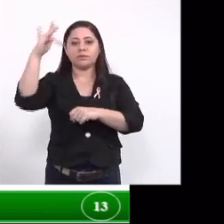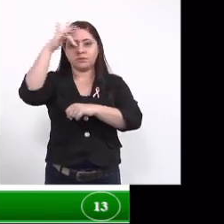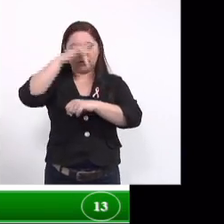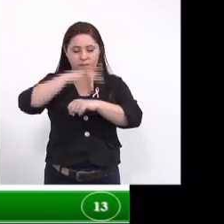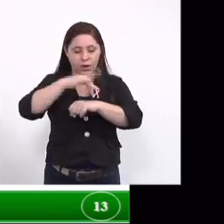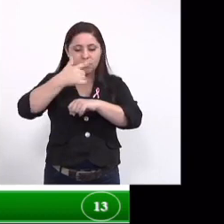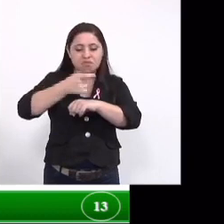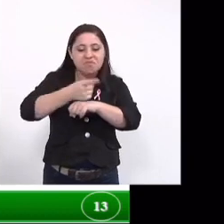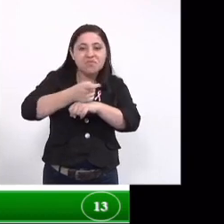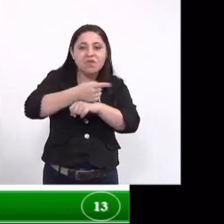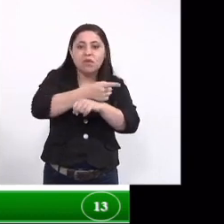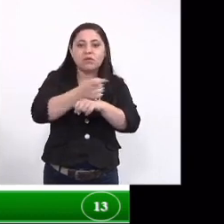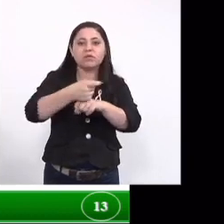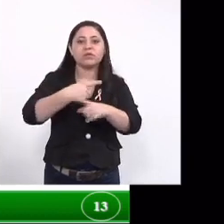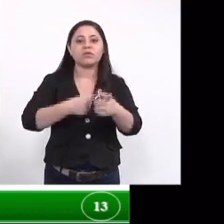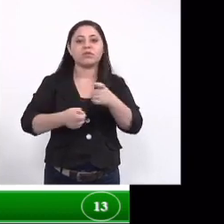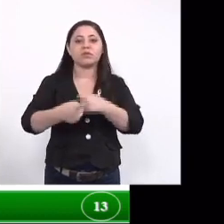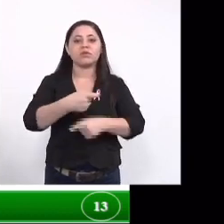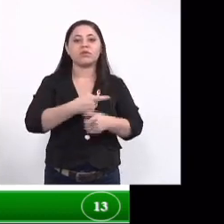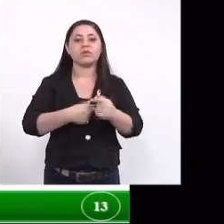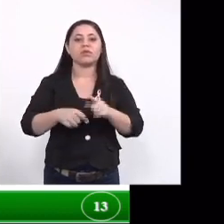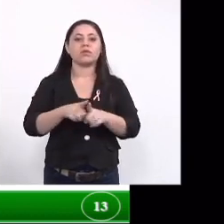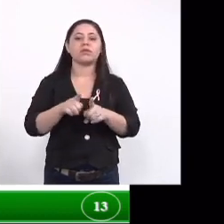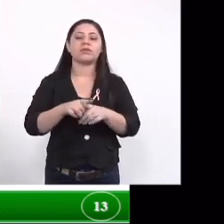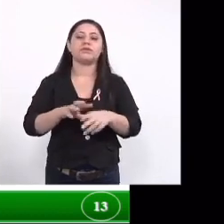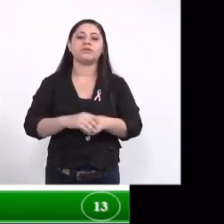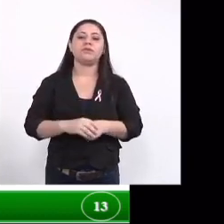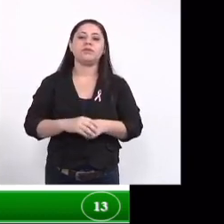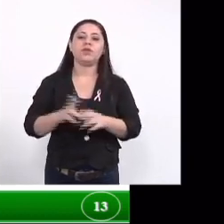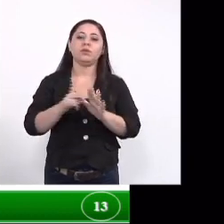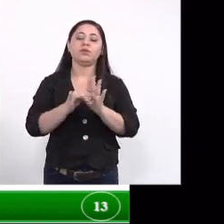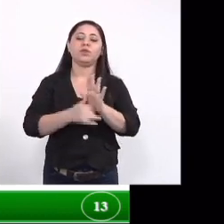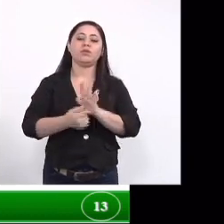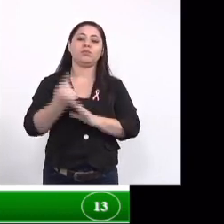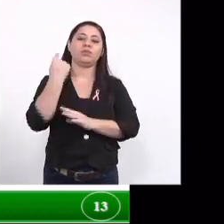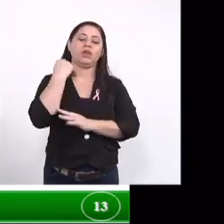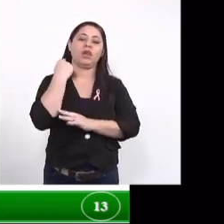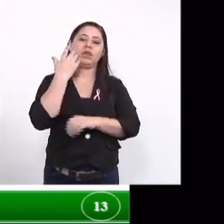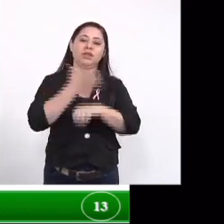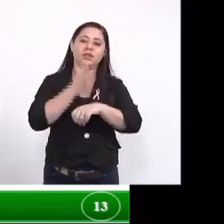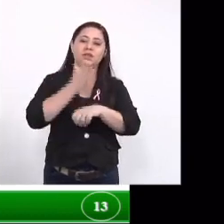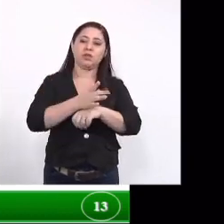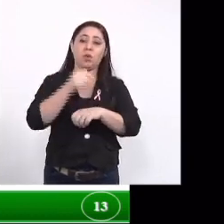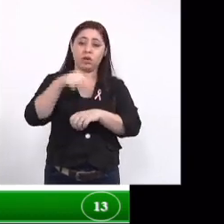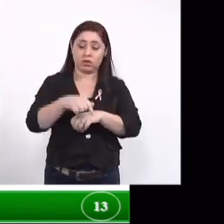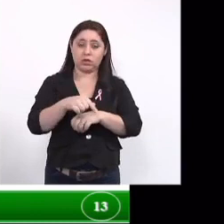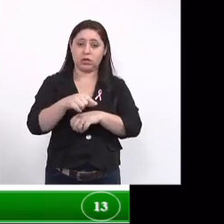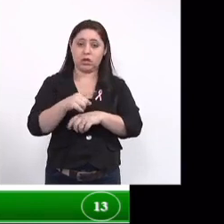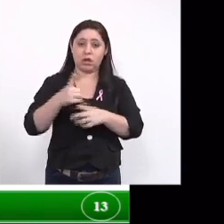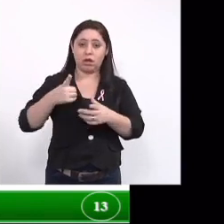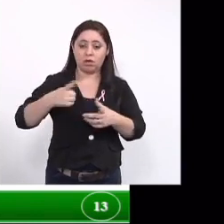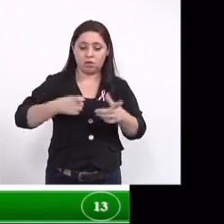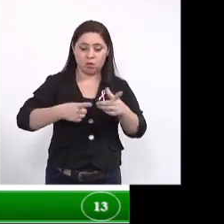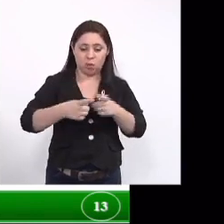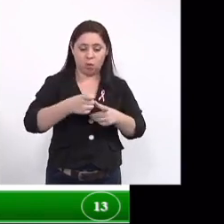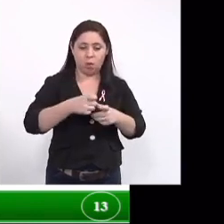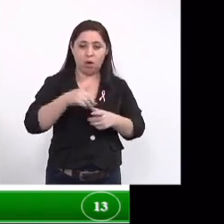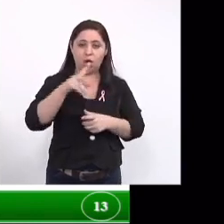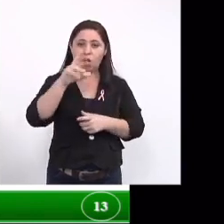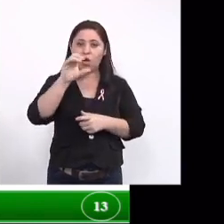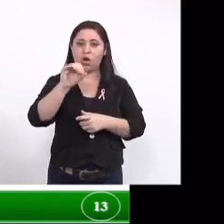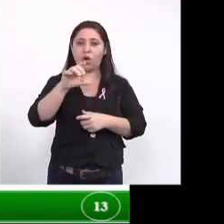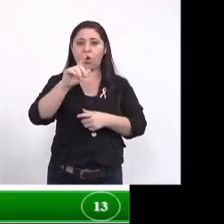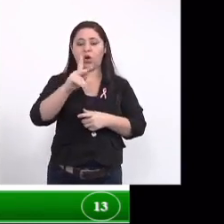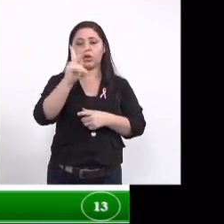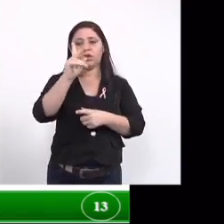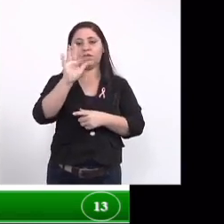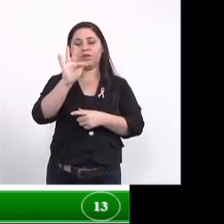uma diferença do projeto anterior é que aqui nós testamos as larvas de linhagem Rockefeller que são